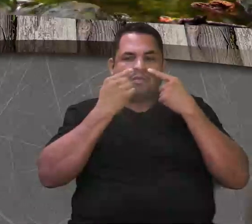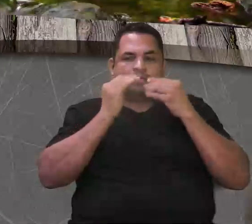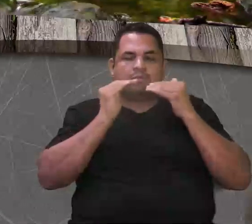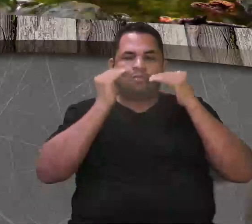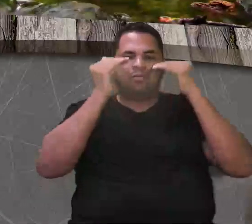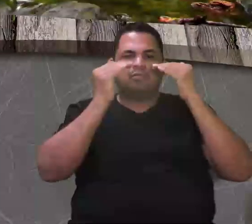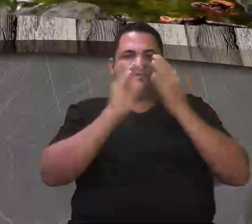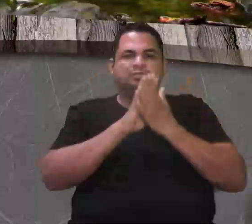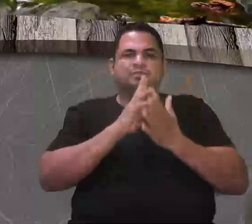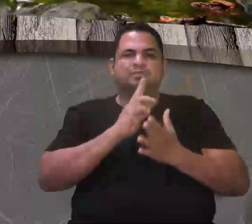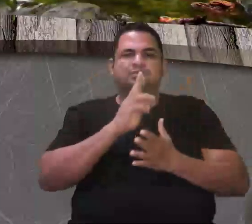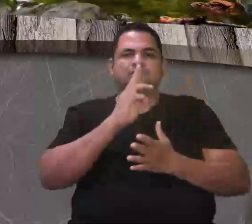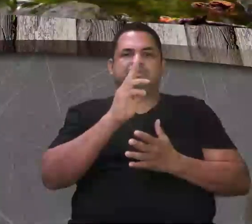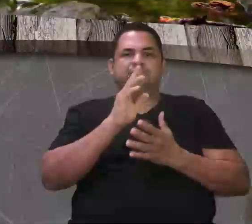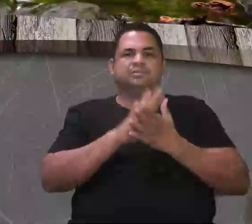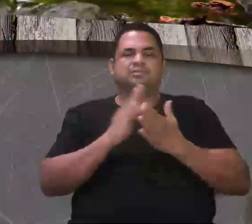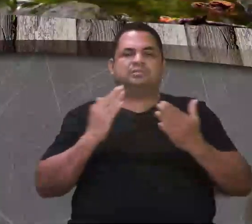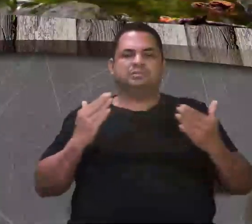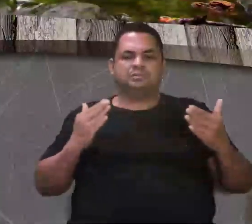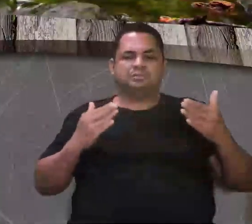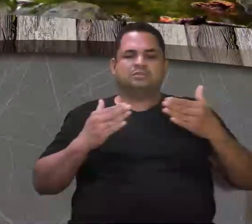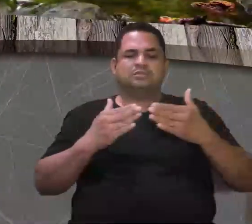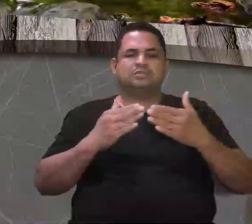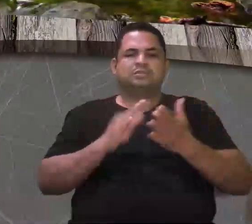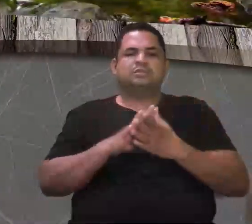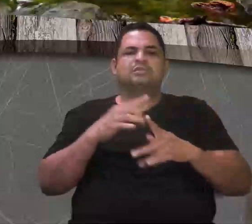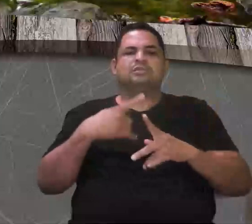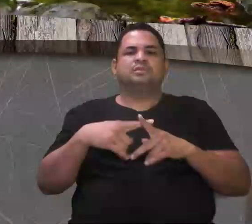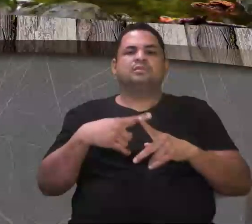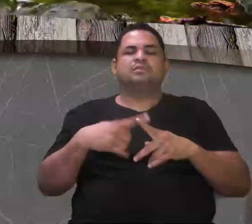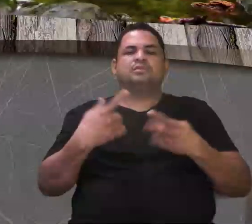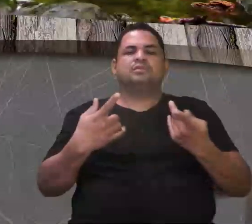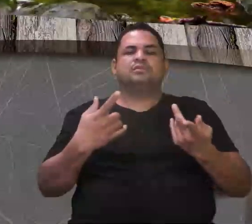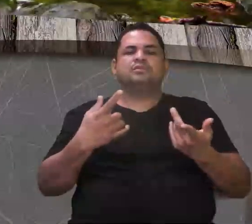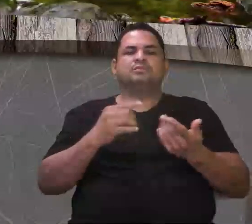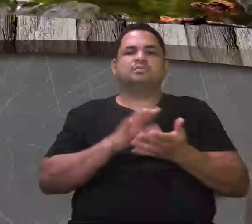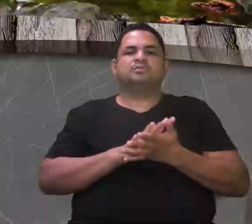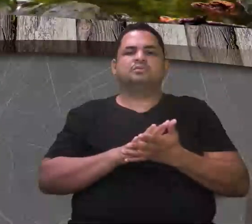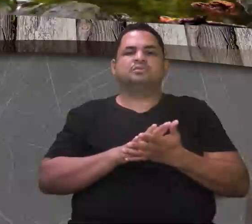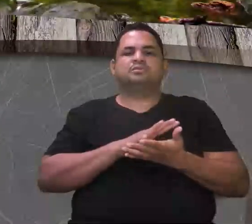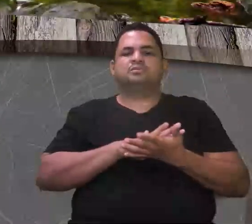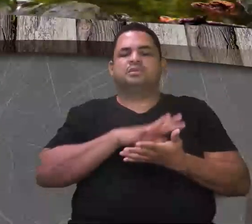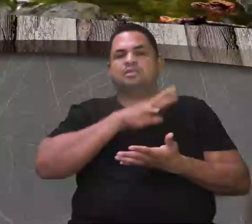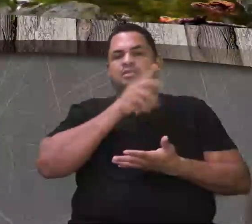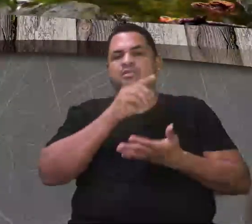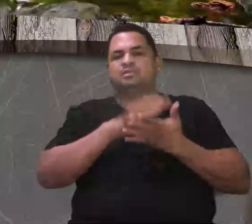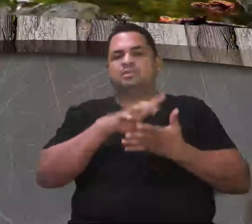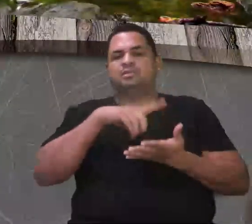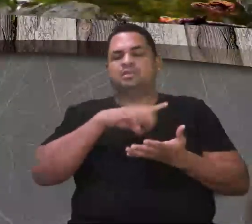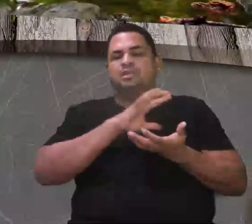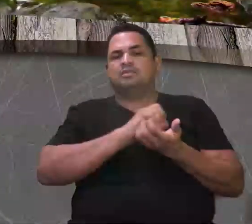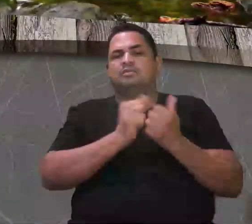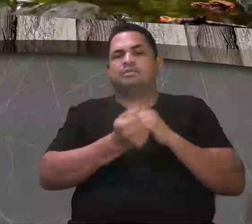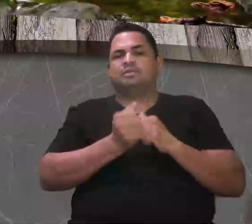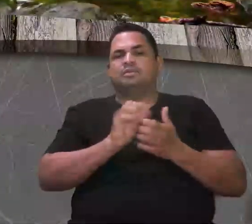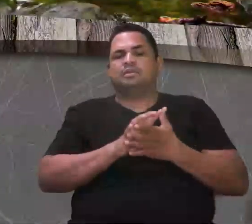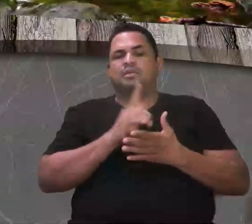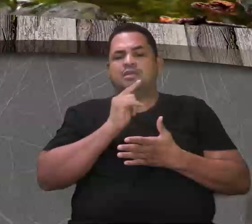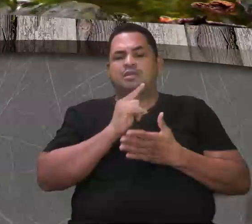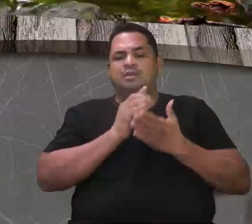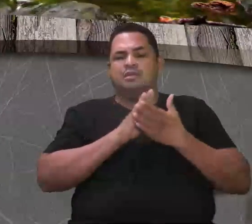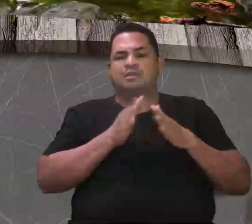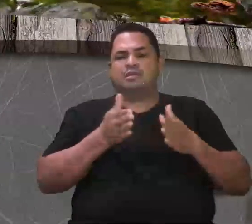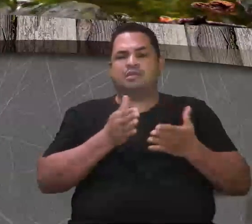Isso é um processo de convergência, porque esses animais, adaptados ao ambiente aquático, eles têm, eles conseguem botar a parte da